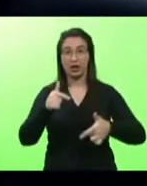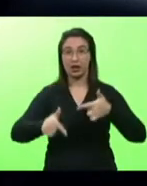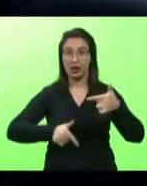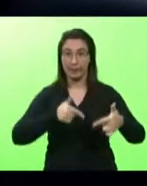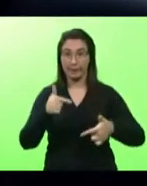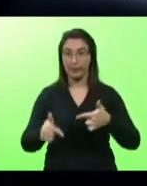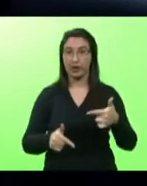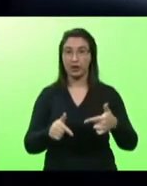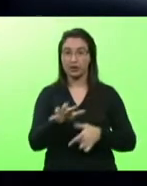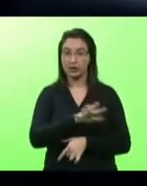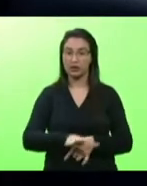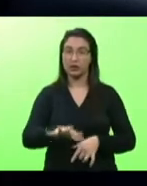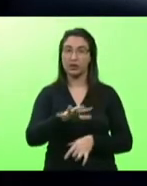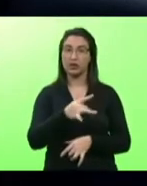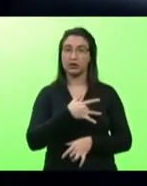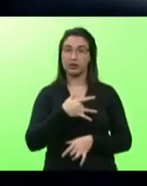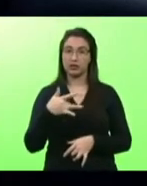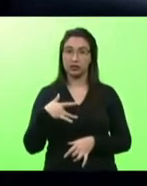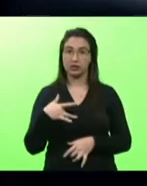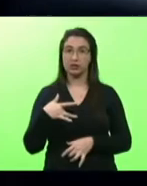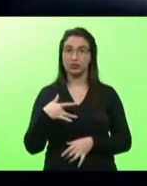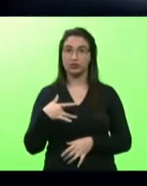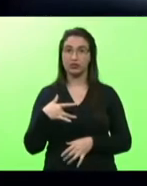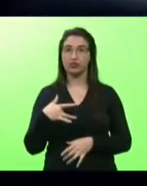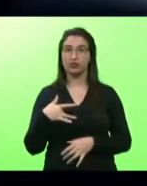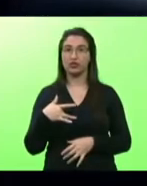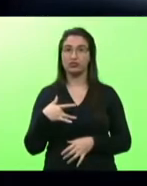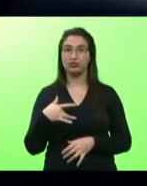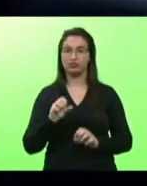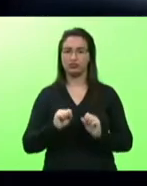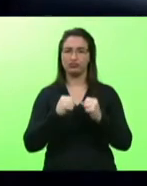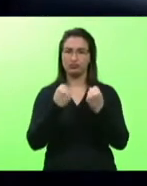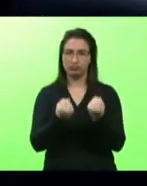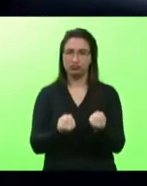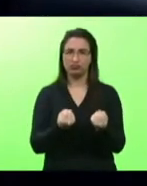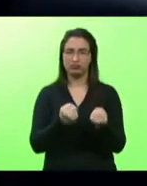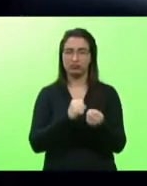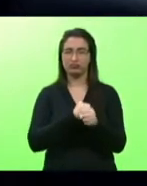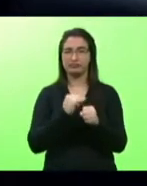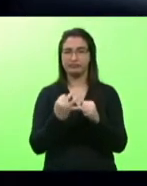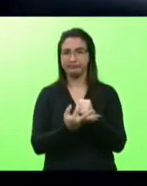de frente desta pandemia nós